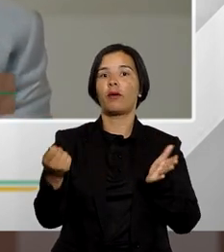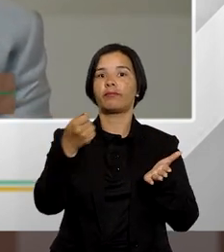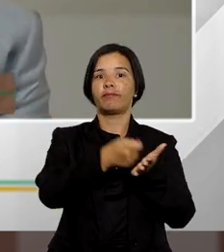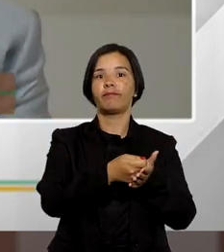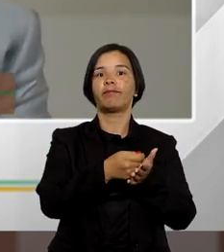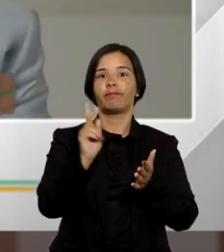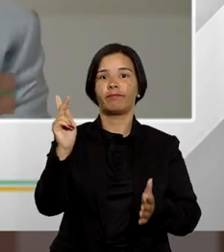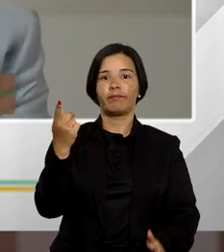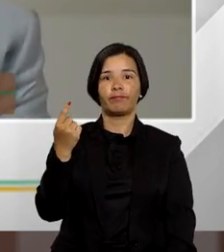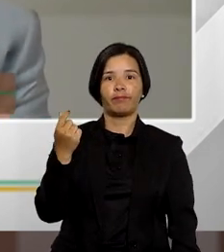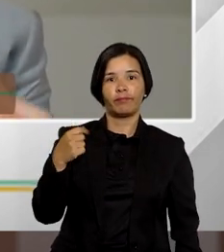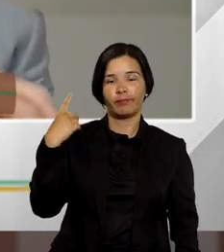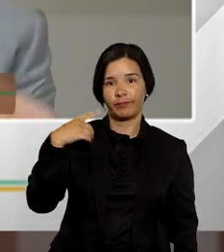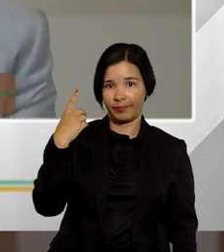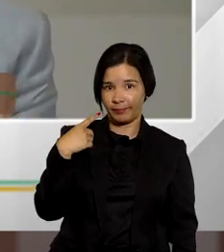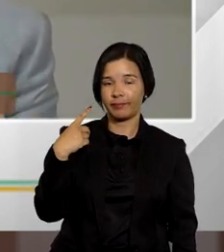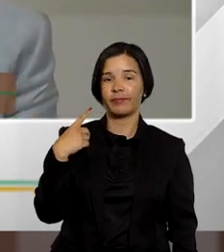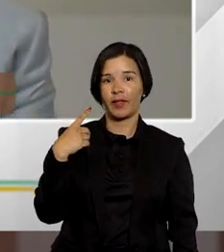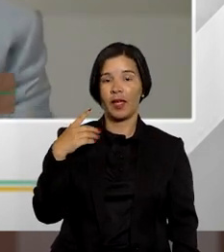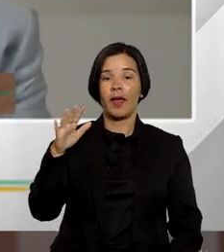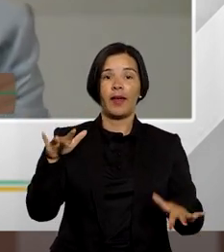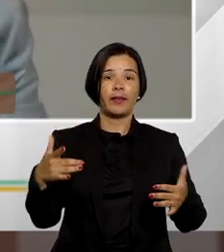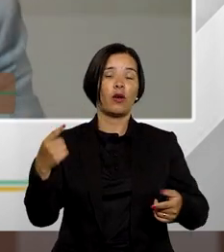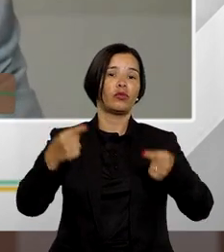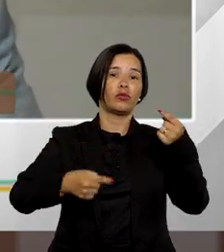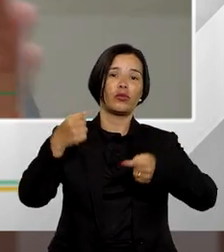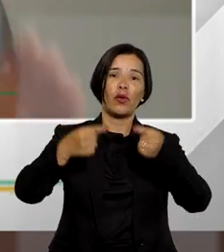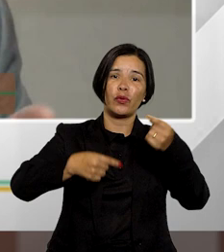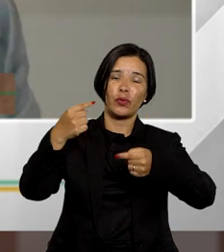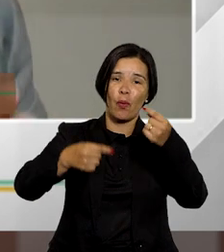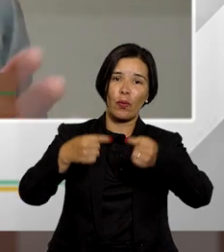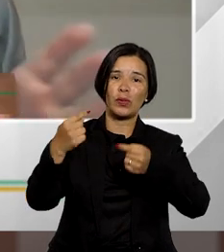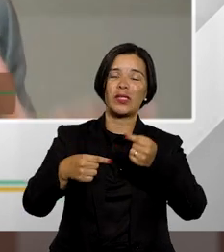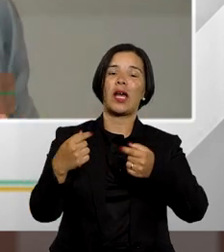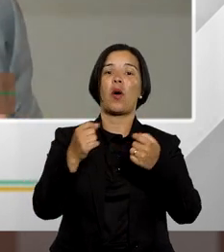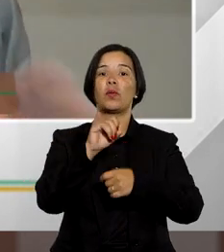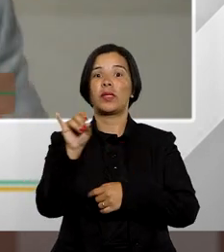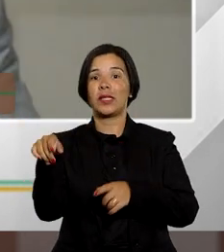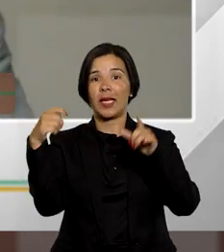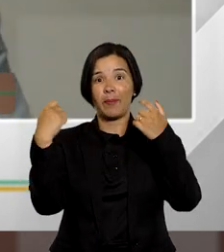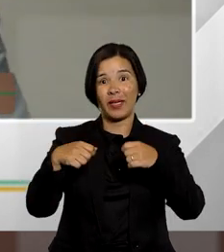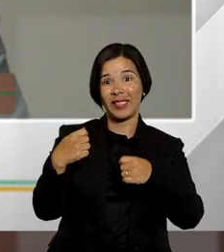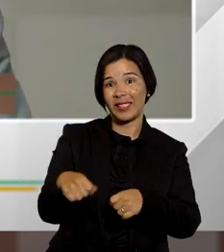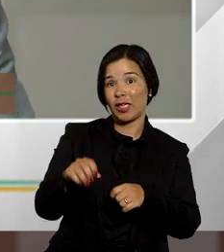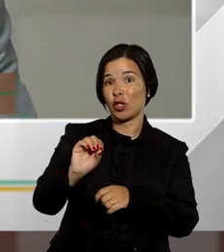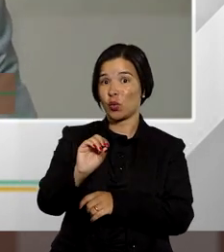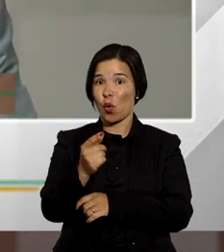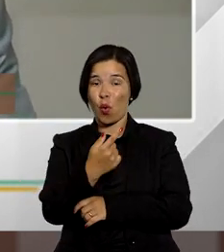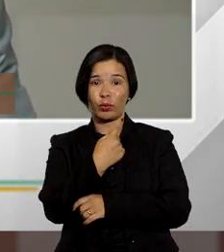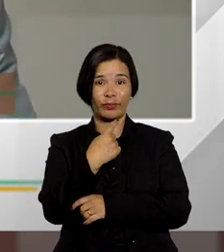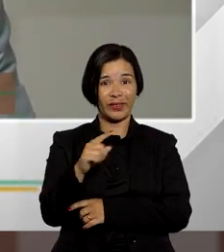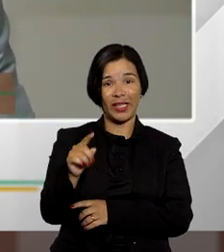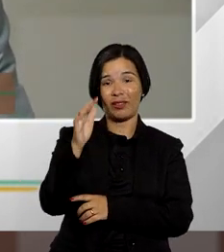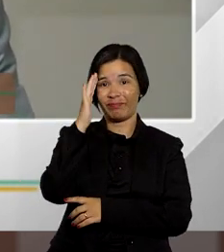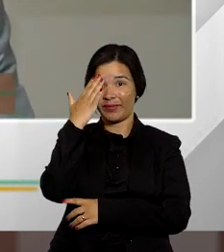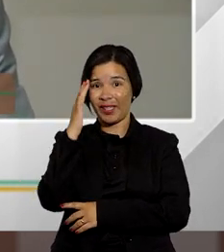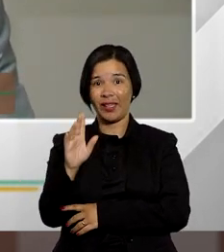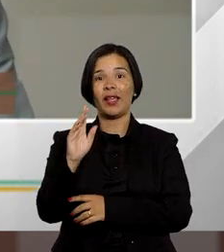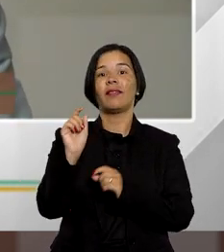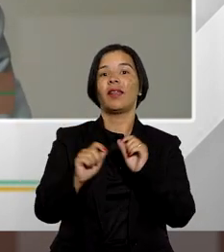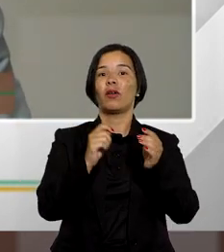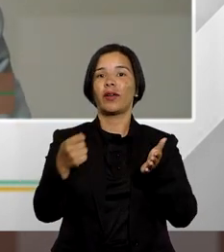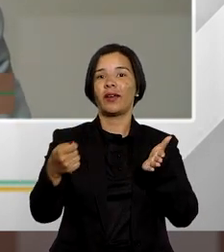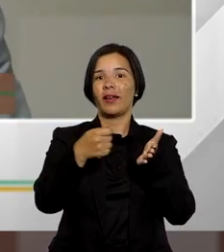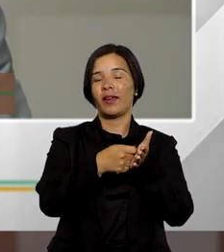a remuneração para o advogado dativo há ainda uma grande discussão se deve ou não ser considerada aquela